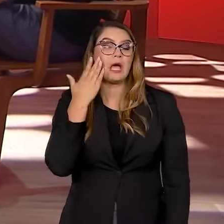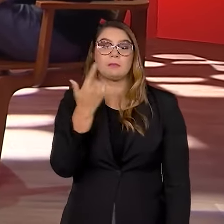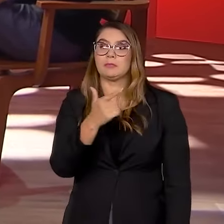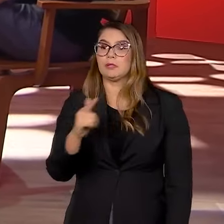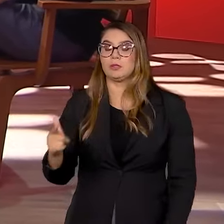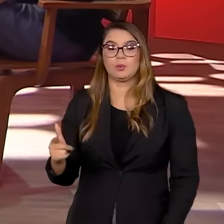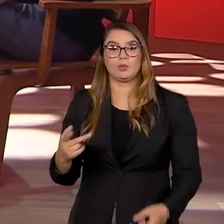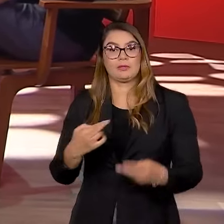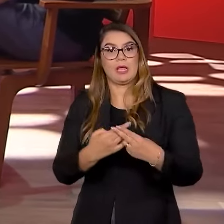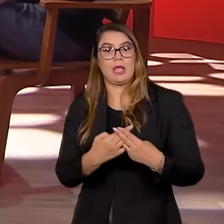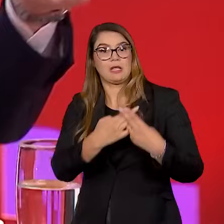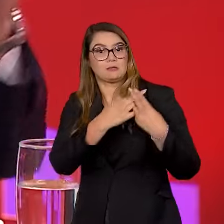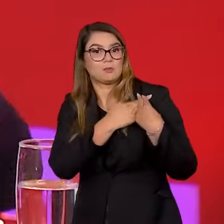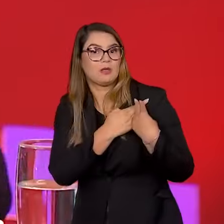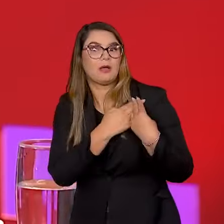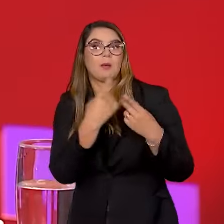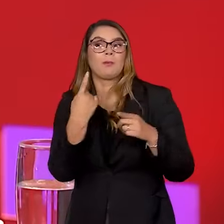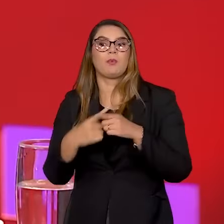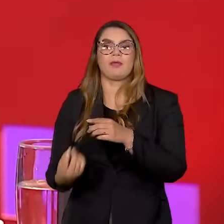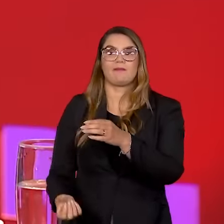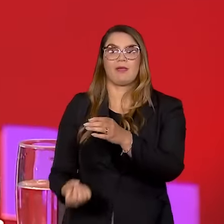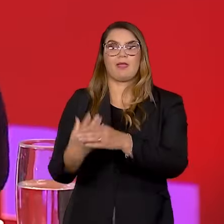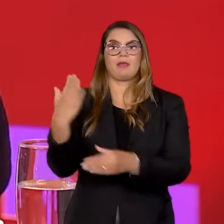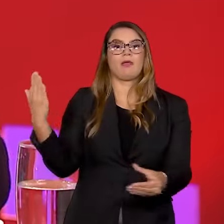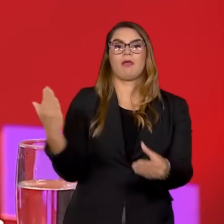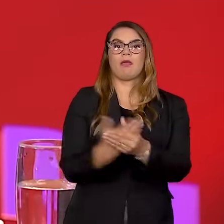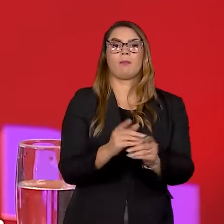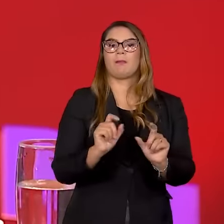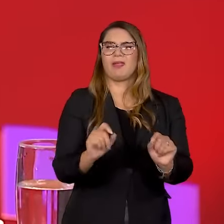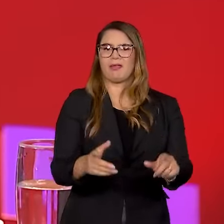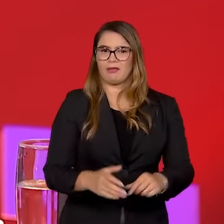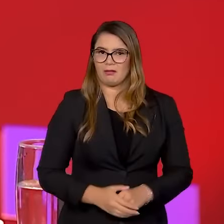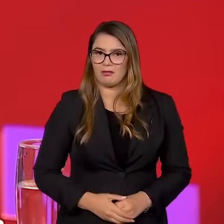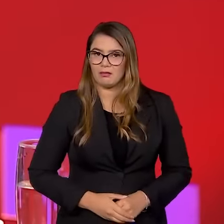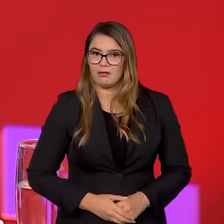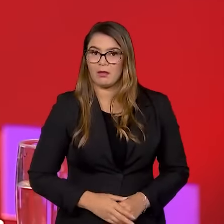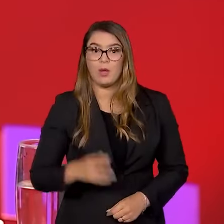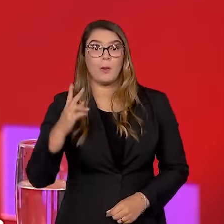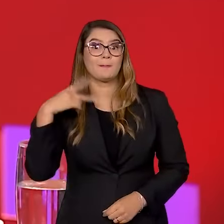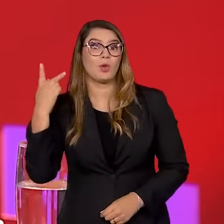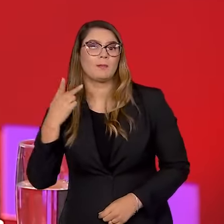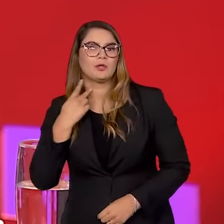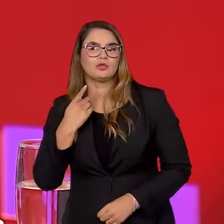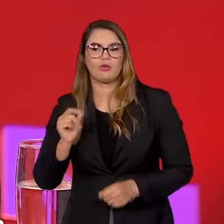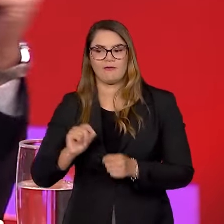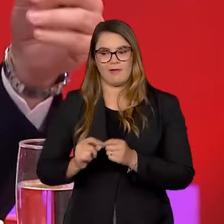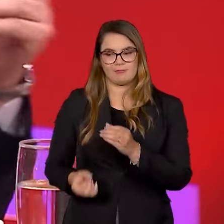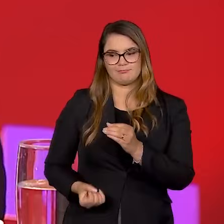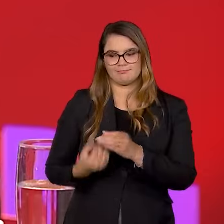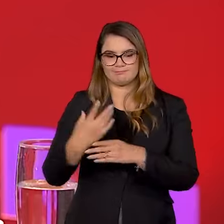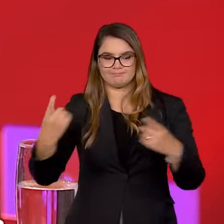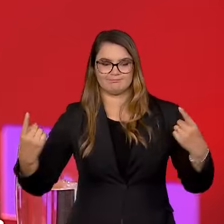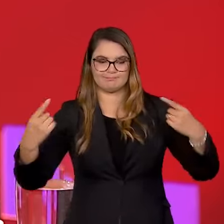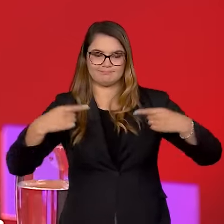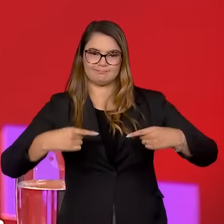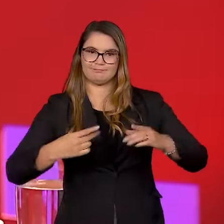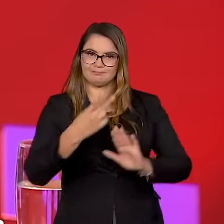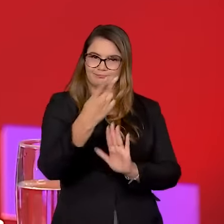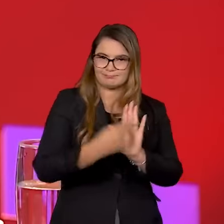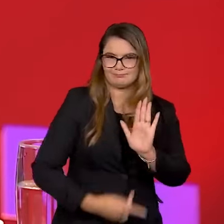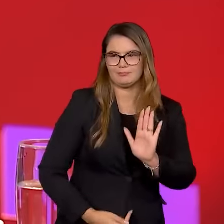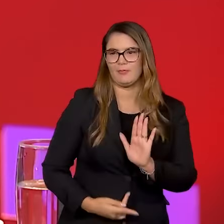existe responsabilização possível, por você vai instaurar um inquérito? Os promotores fazem isso em regra para disputar determinados projetos, para